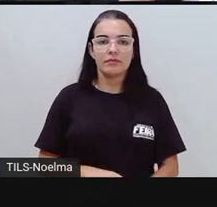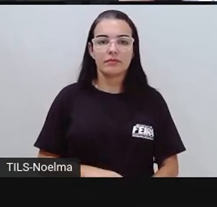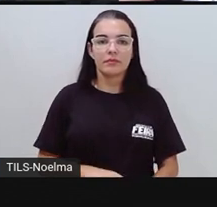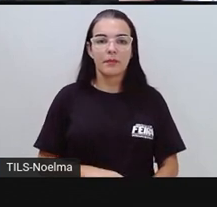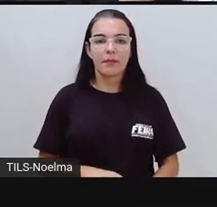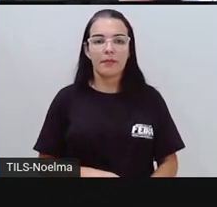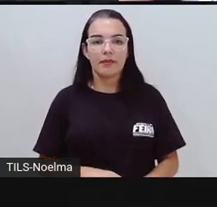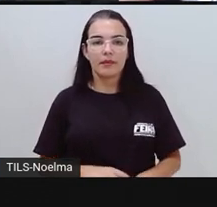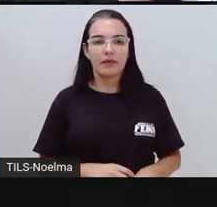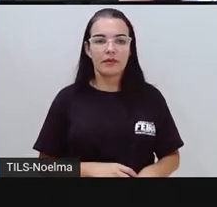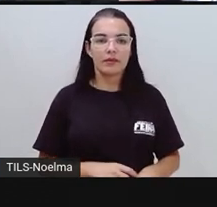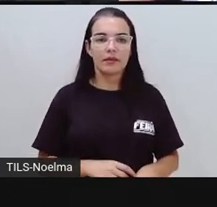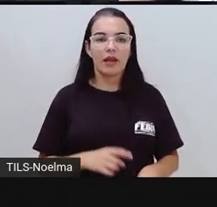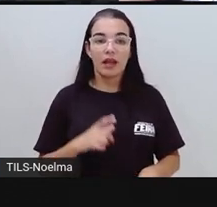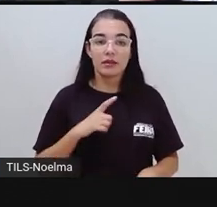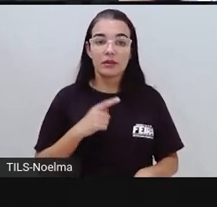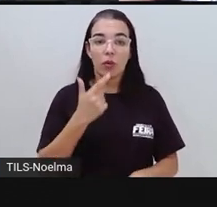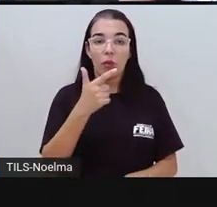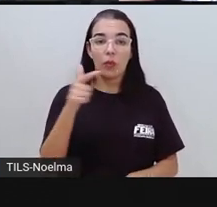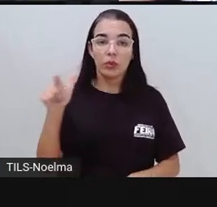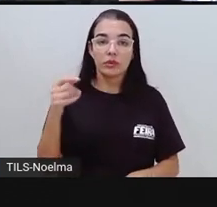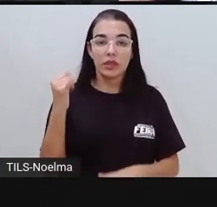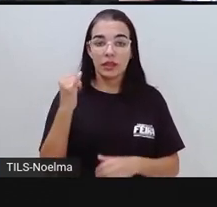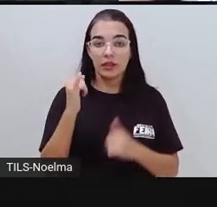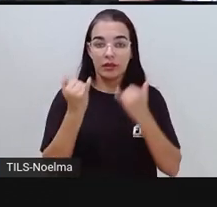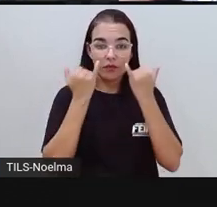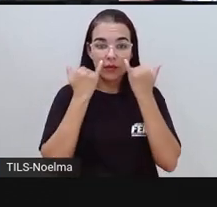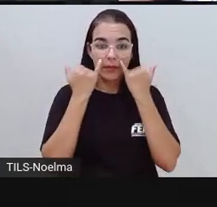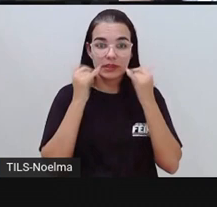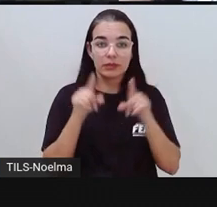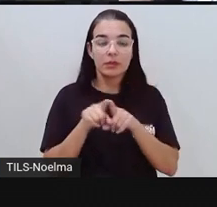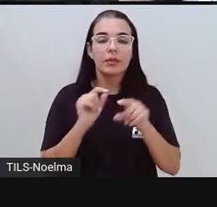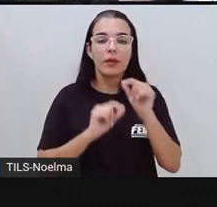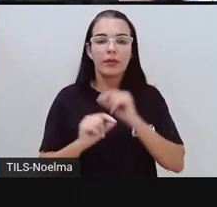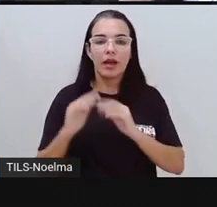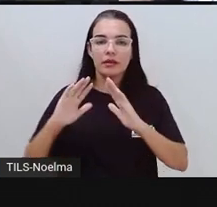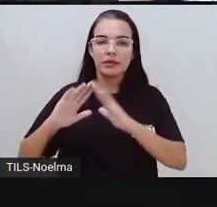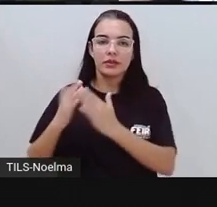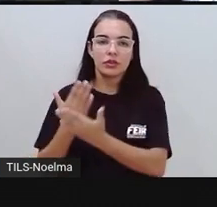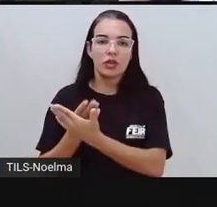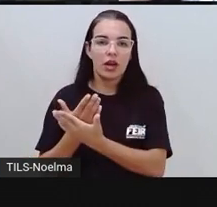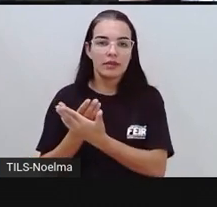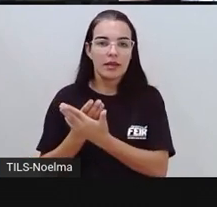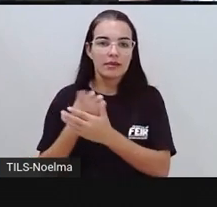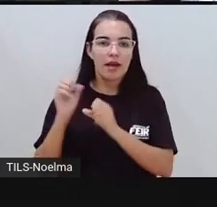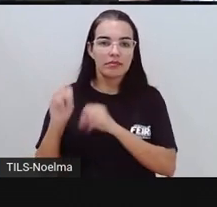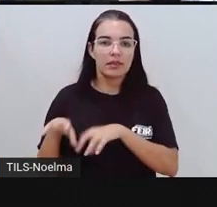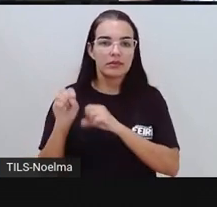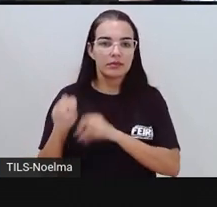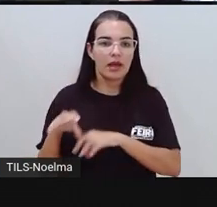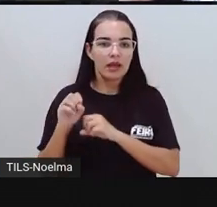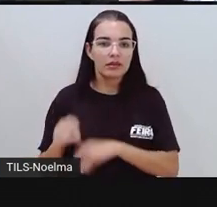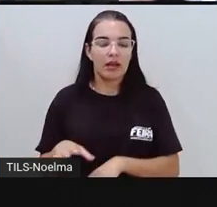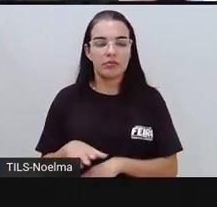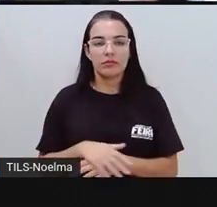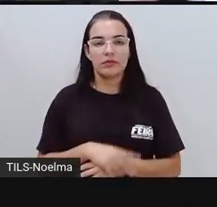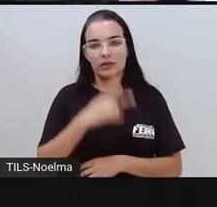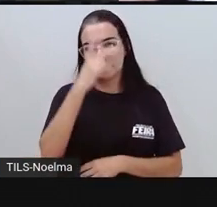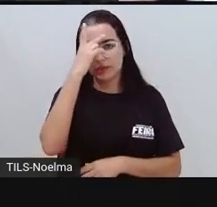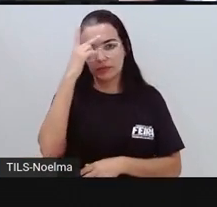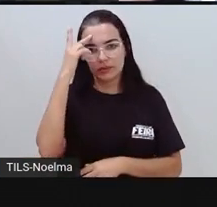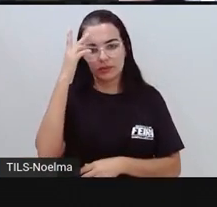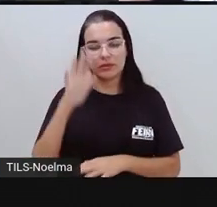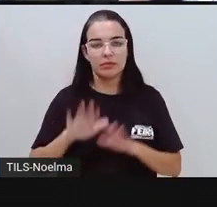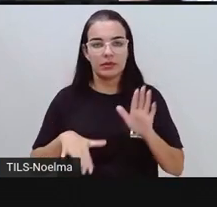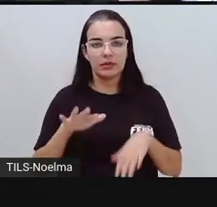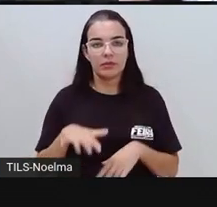outro dado, também levantado pelo IBGE, que é relacionado à escolarização. E